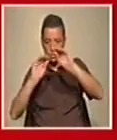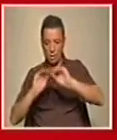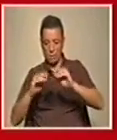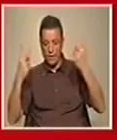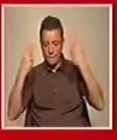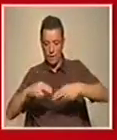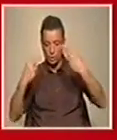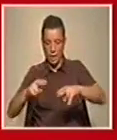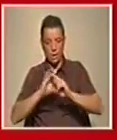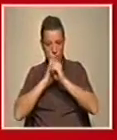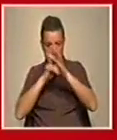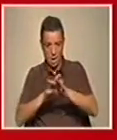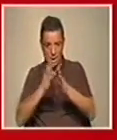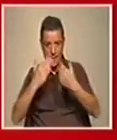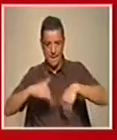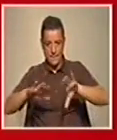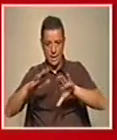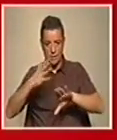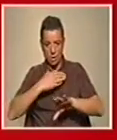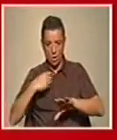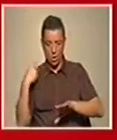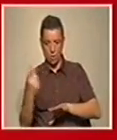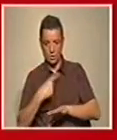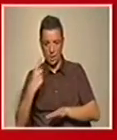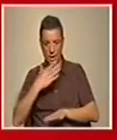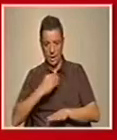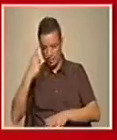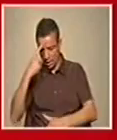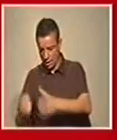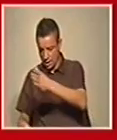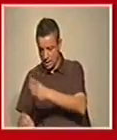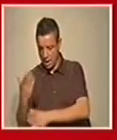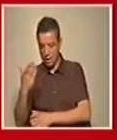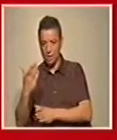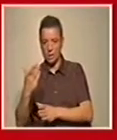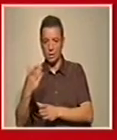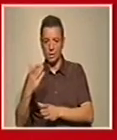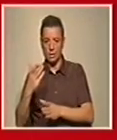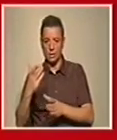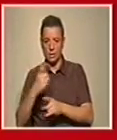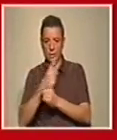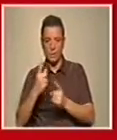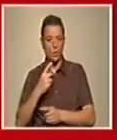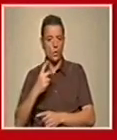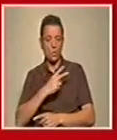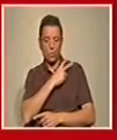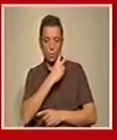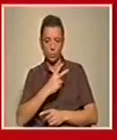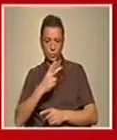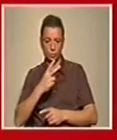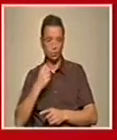nós temos capacidade para isso. Nós queremos criar uma espécie, um portfólio de cursos das universidades do Norte,